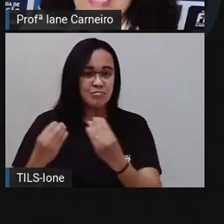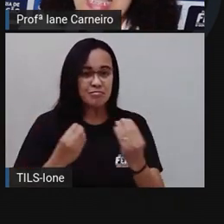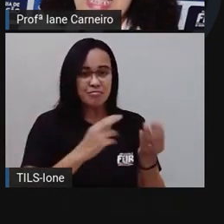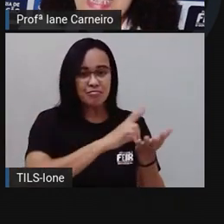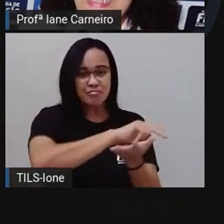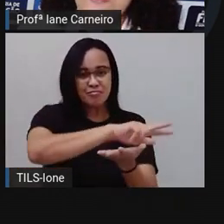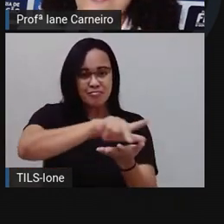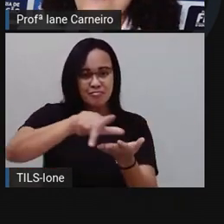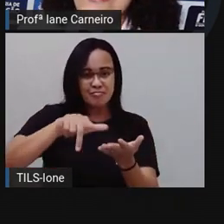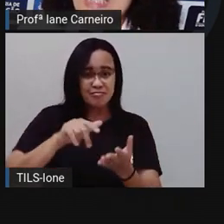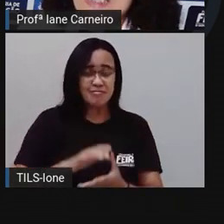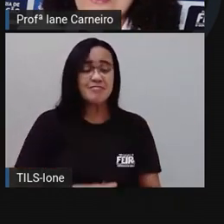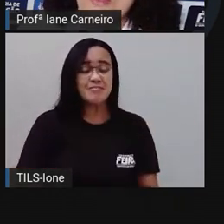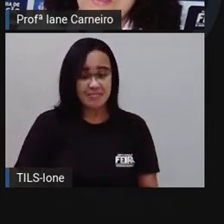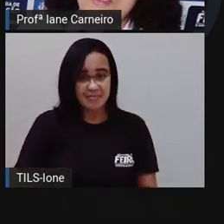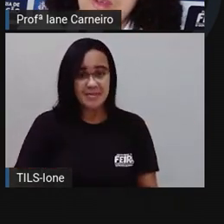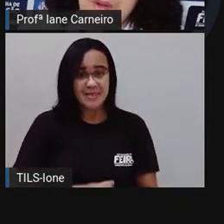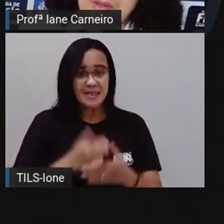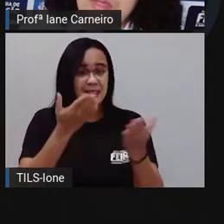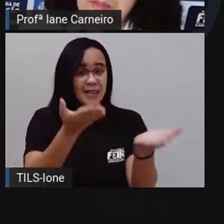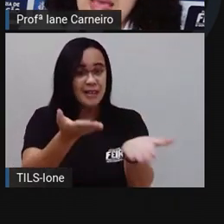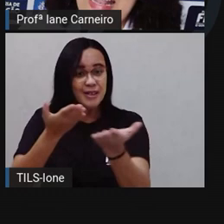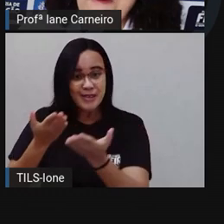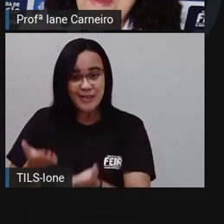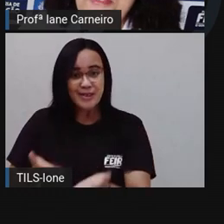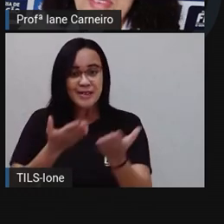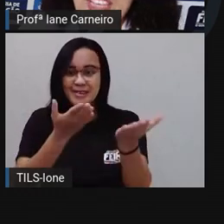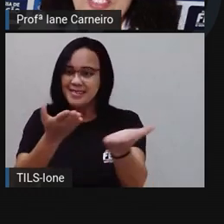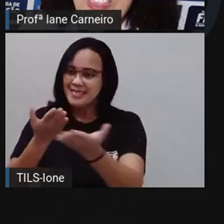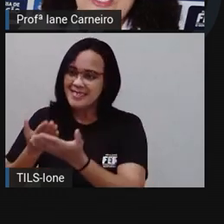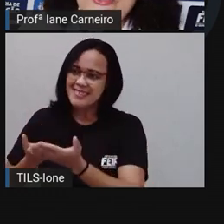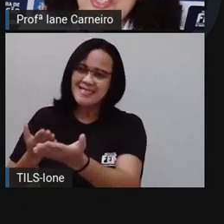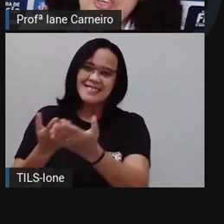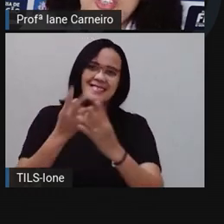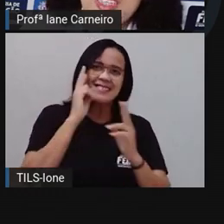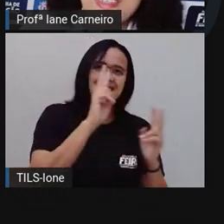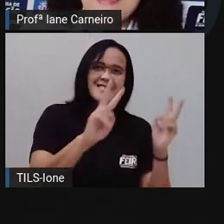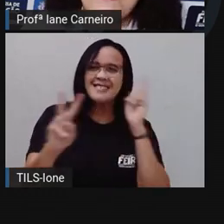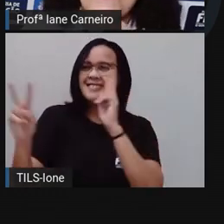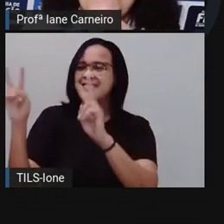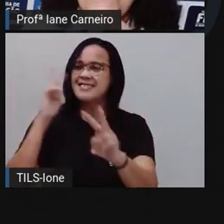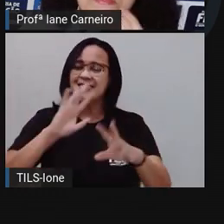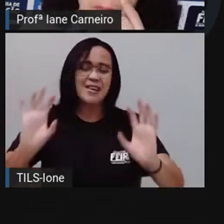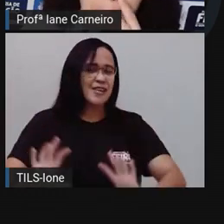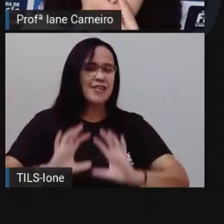E convidam nossos olhos para uma festa de cores.